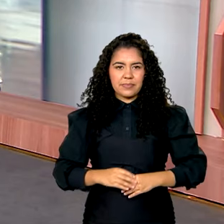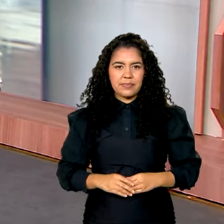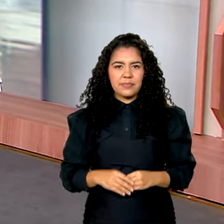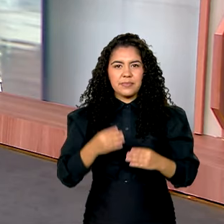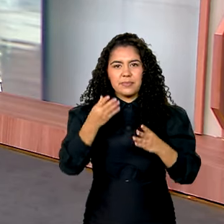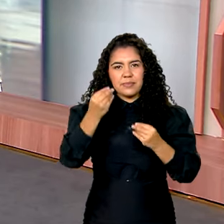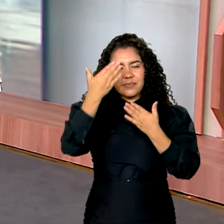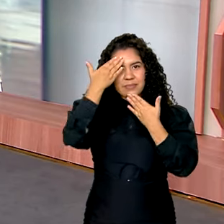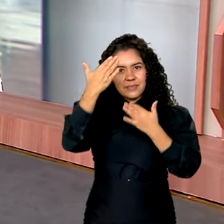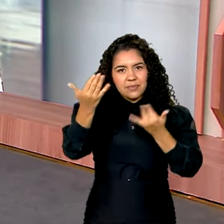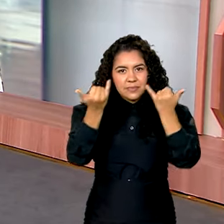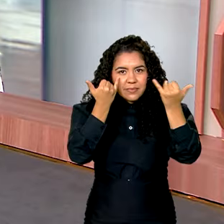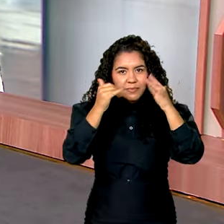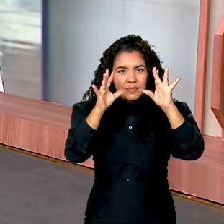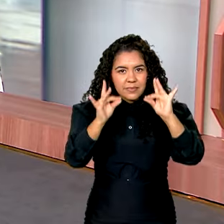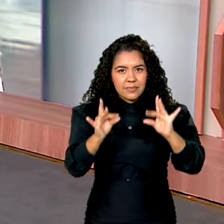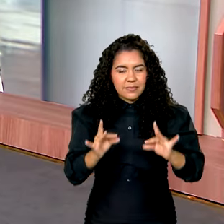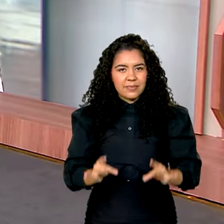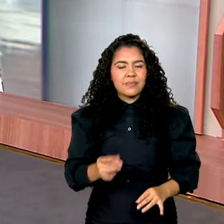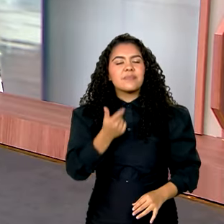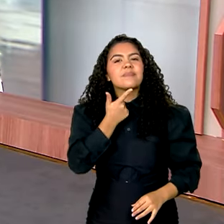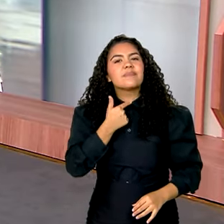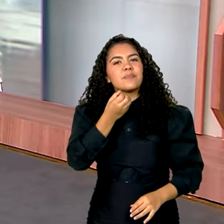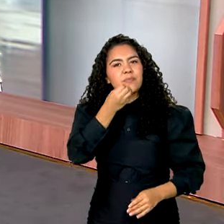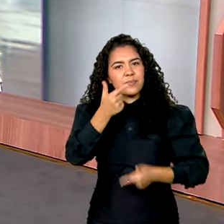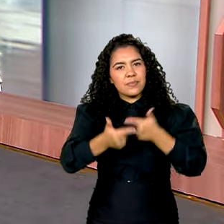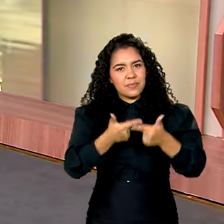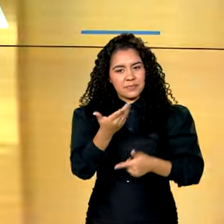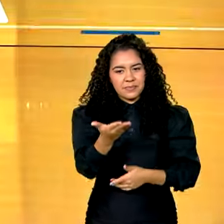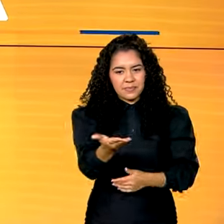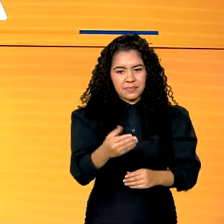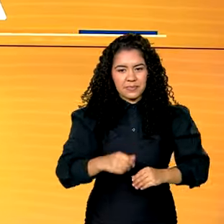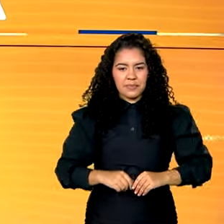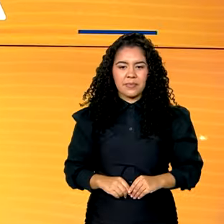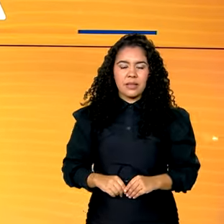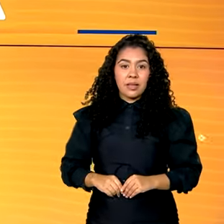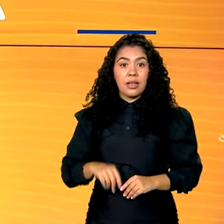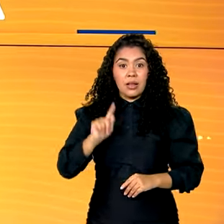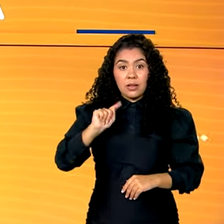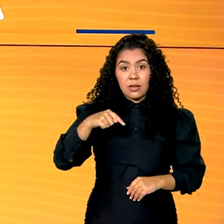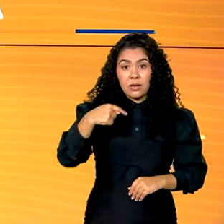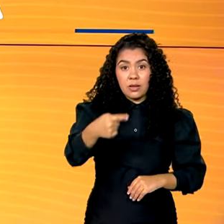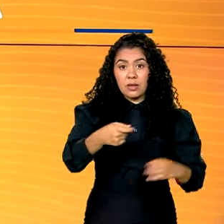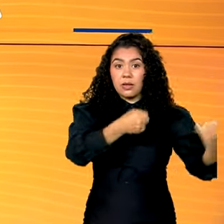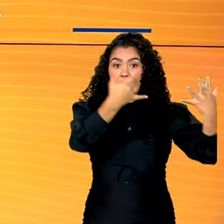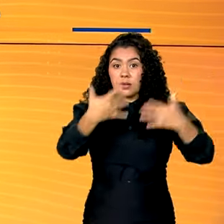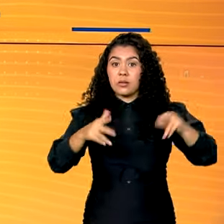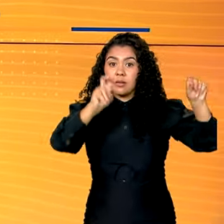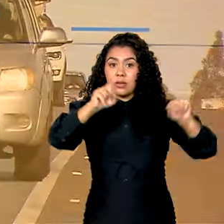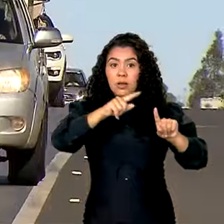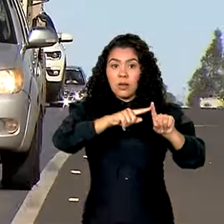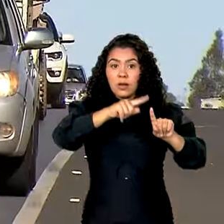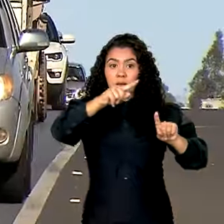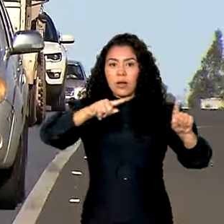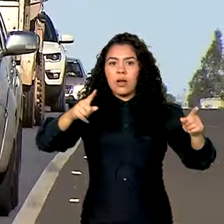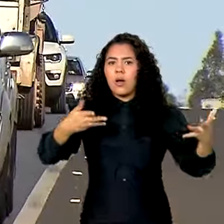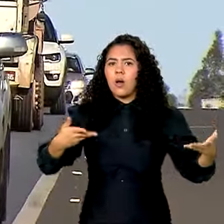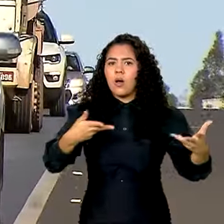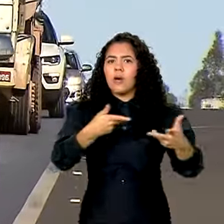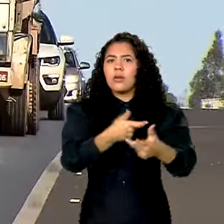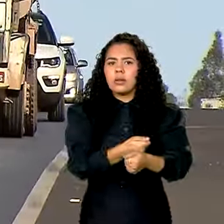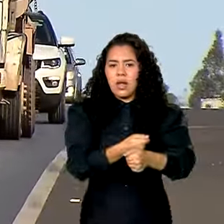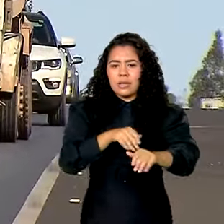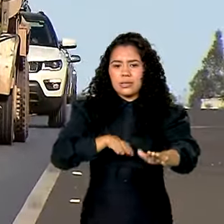Ok, Jéssica. Obrigada pelas informações. Bom trabalho para você. Veja a seguir. índice que mede a qualidade das estradas